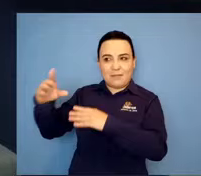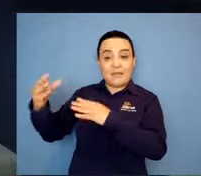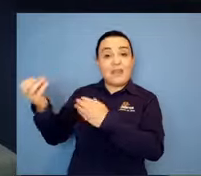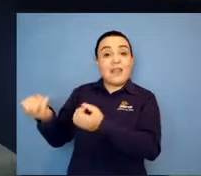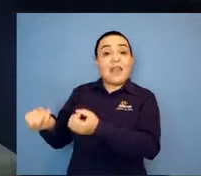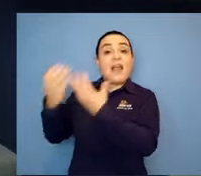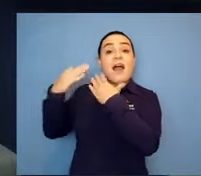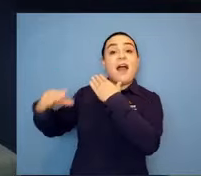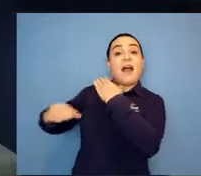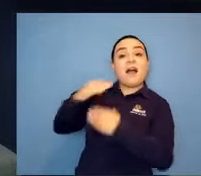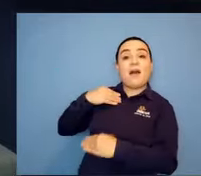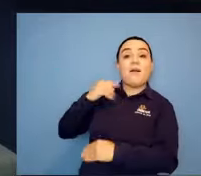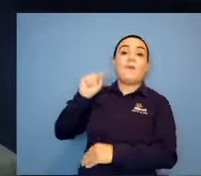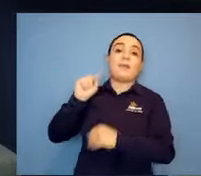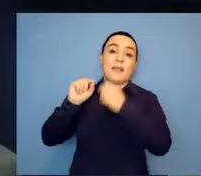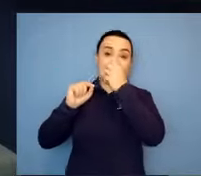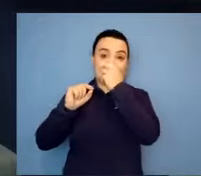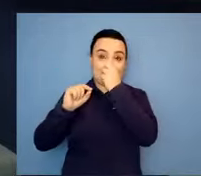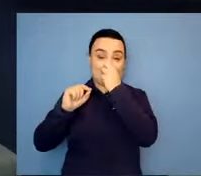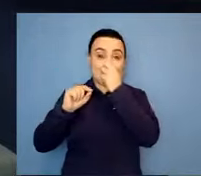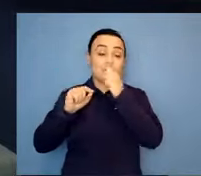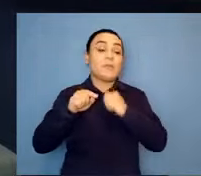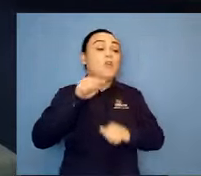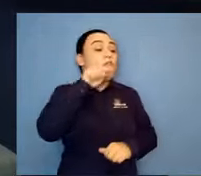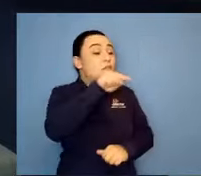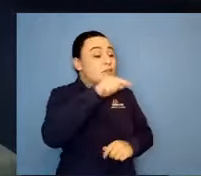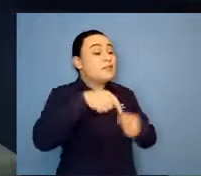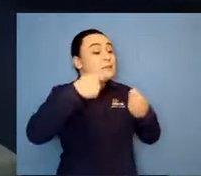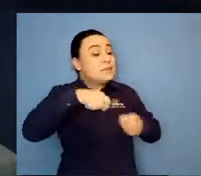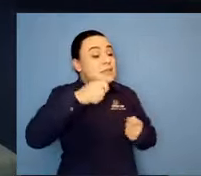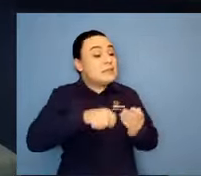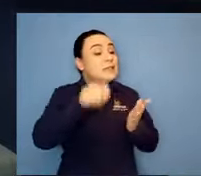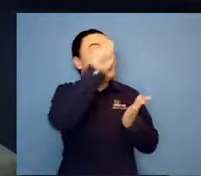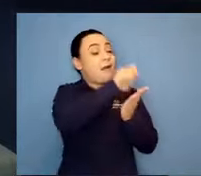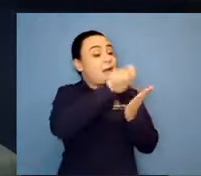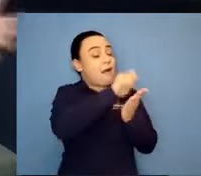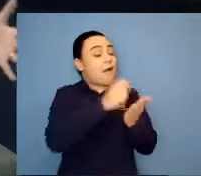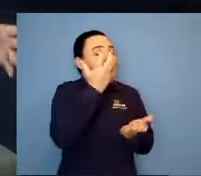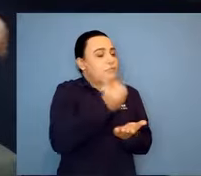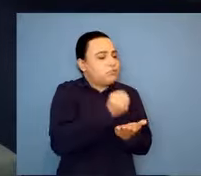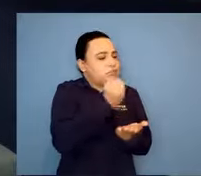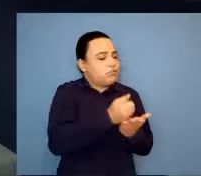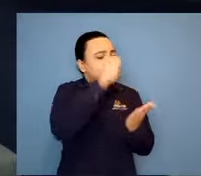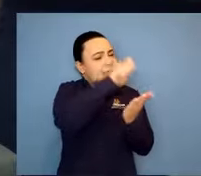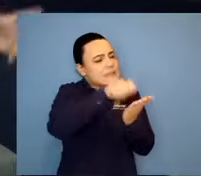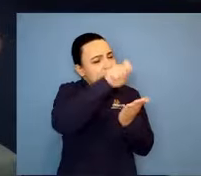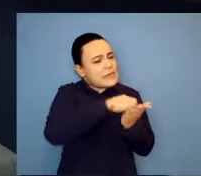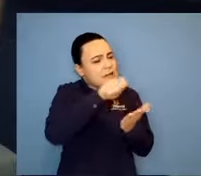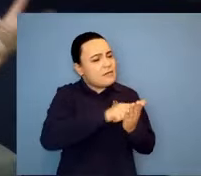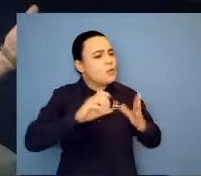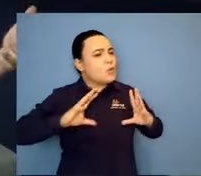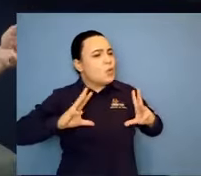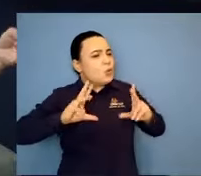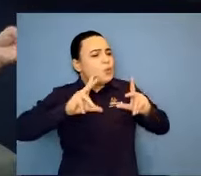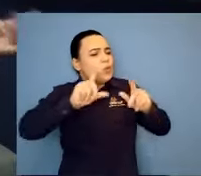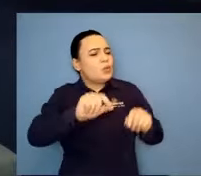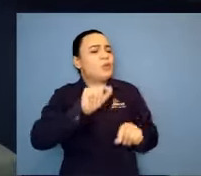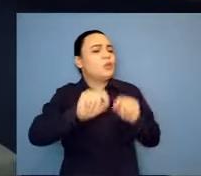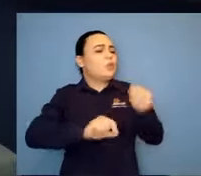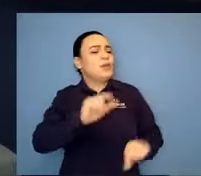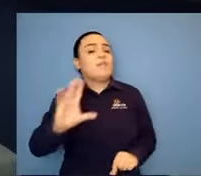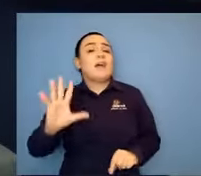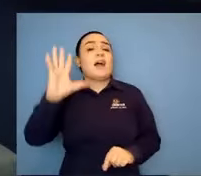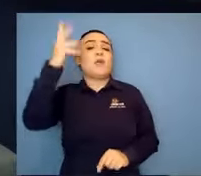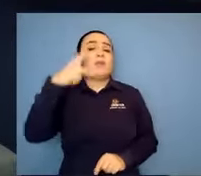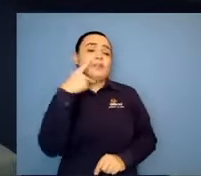e eu não sabia. Então, quando eu comecei a escrever, era a época que os blogs estavam nascendo. Eu